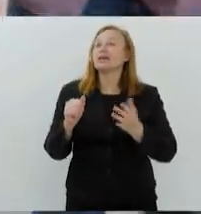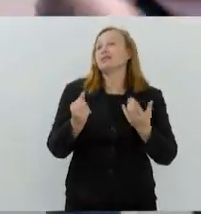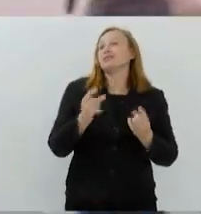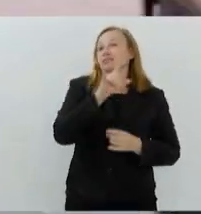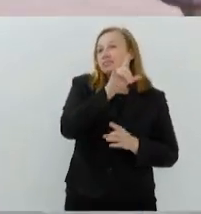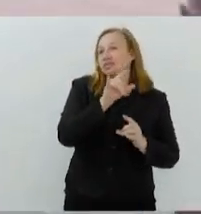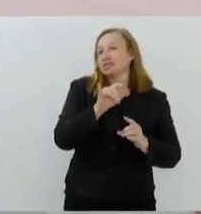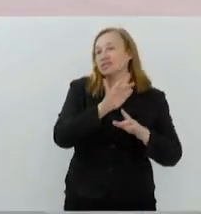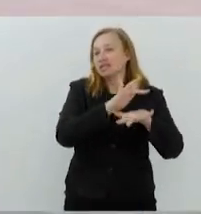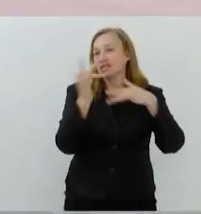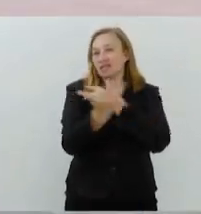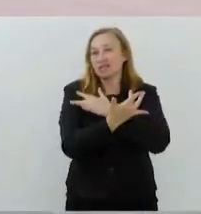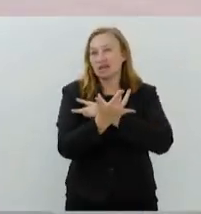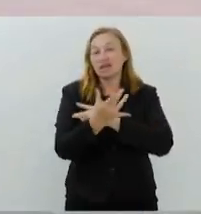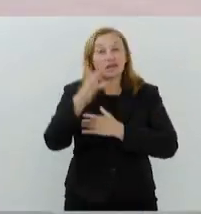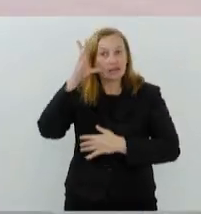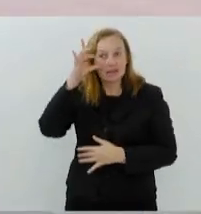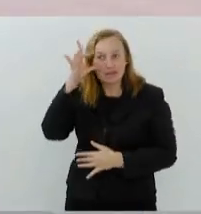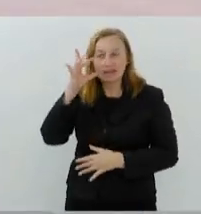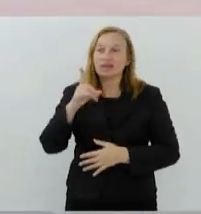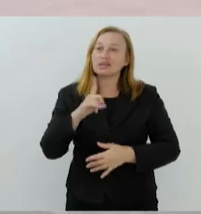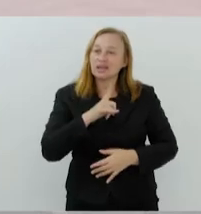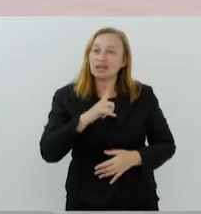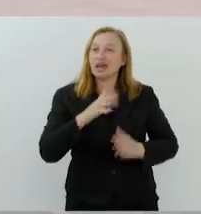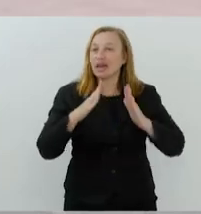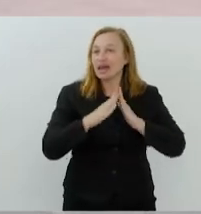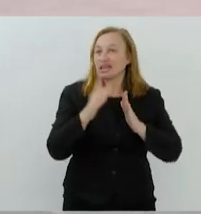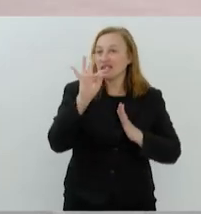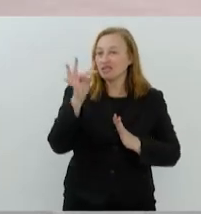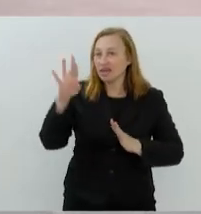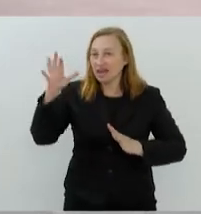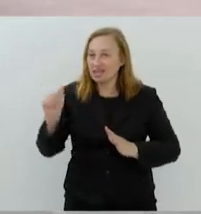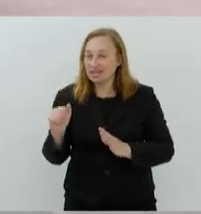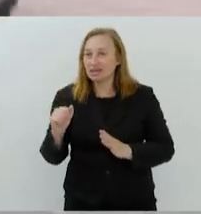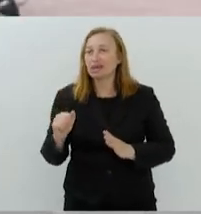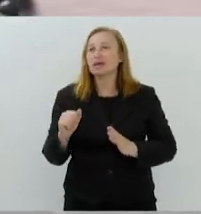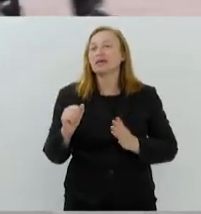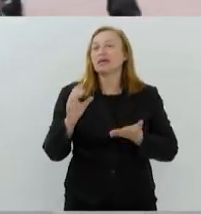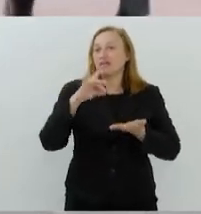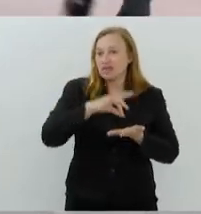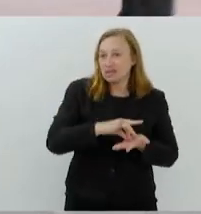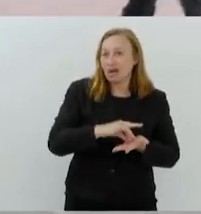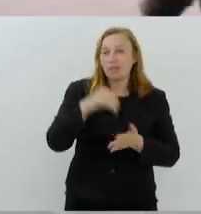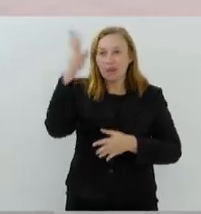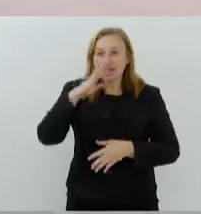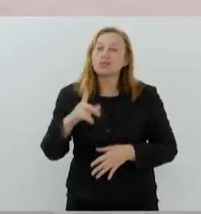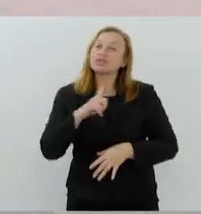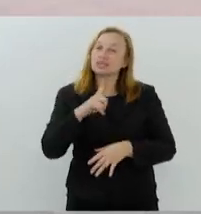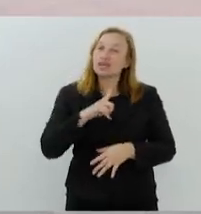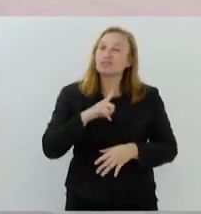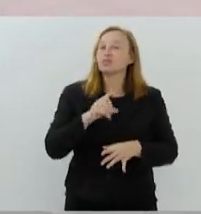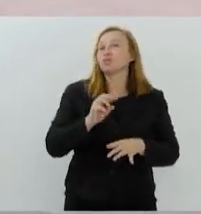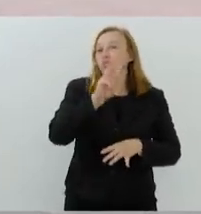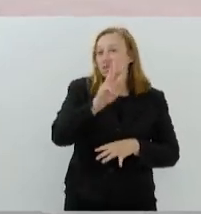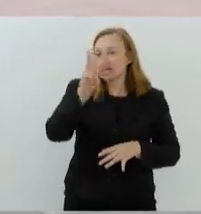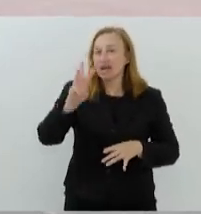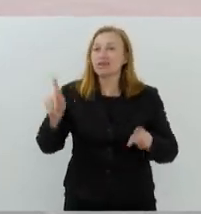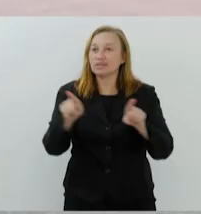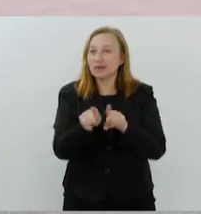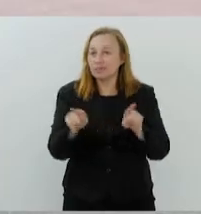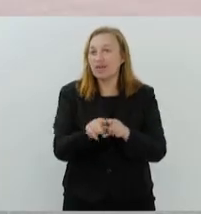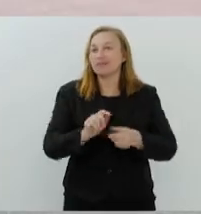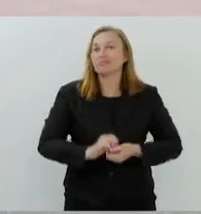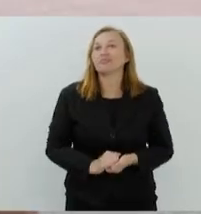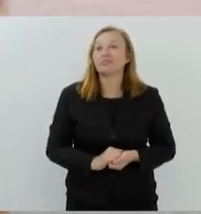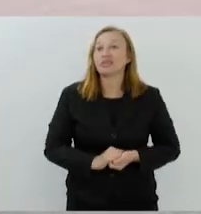no site? Nós temos o Instagram, Casa Franca Brasil Oficial. Nós temos o nosso site também, Casa França Brasil.